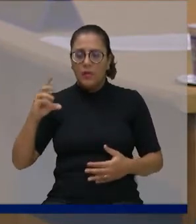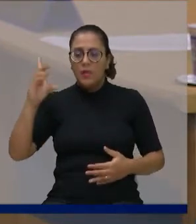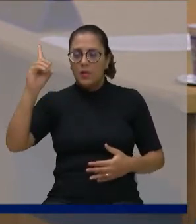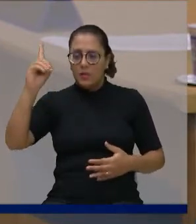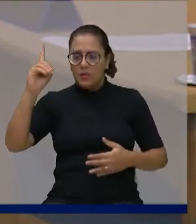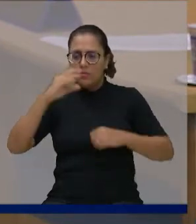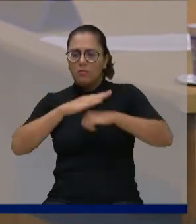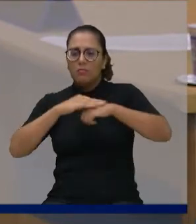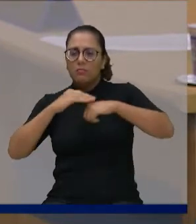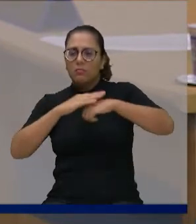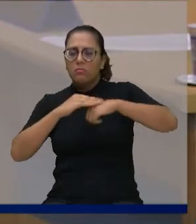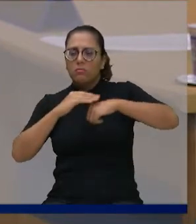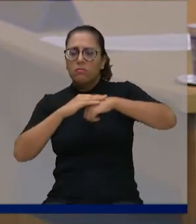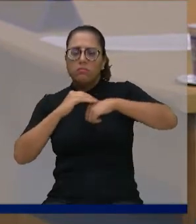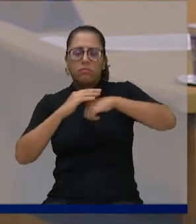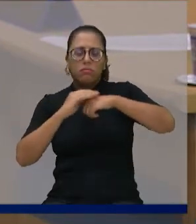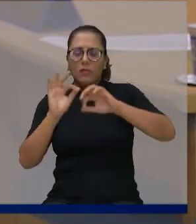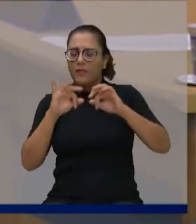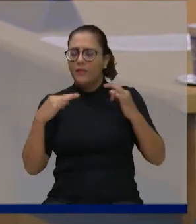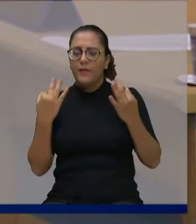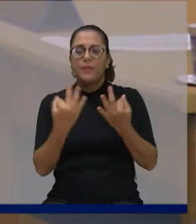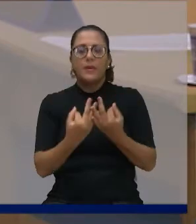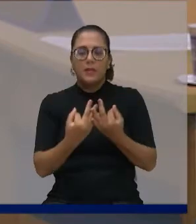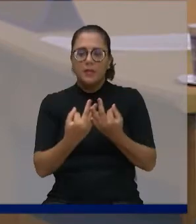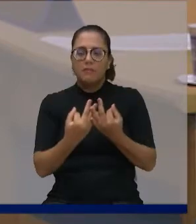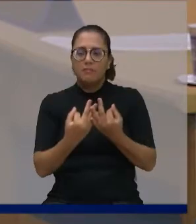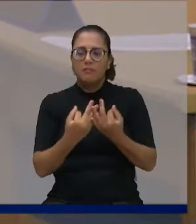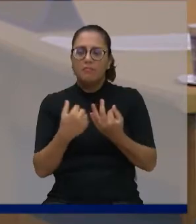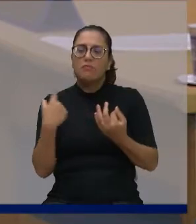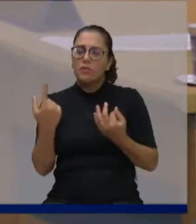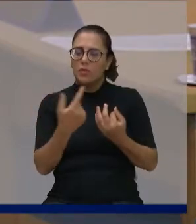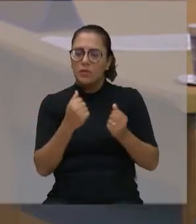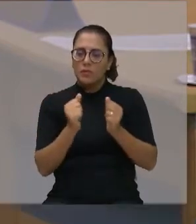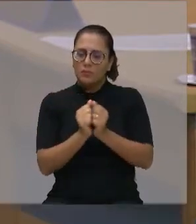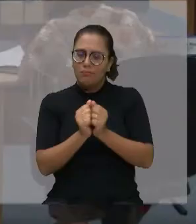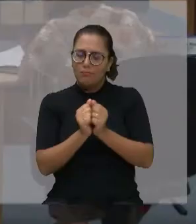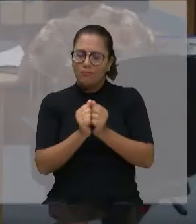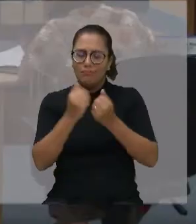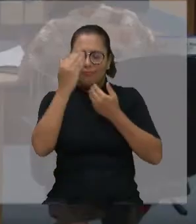de toda a sua família. Estamos juntos, irmão. Obrigado.